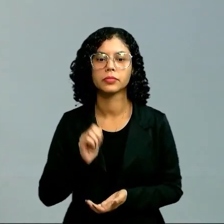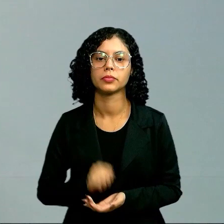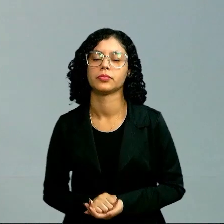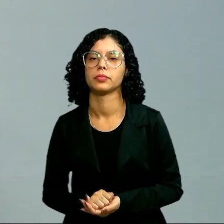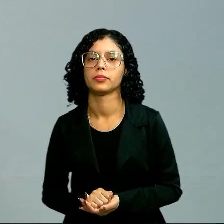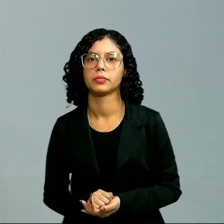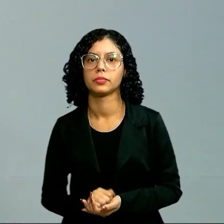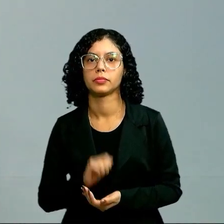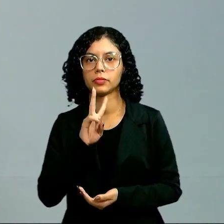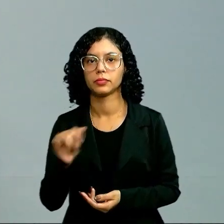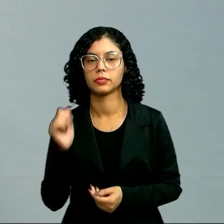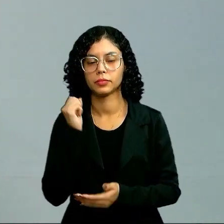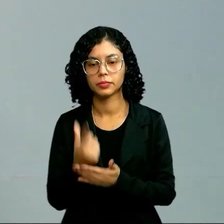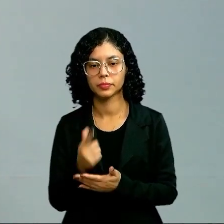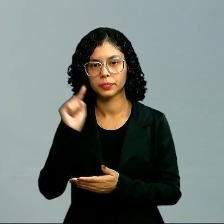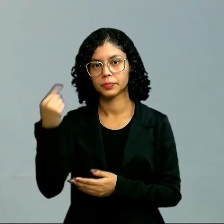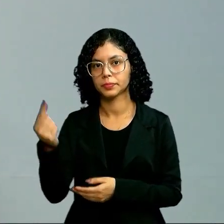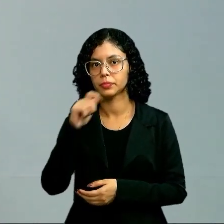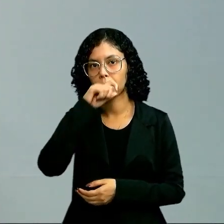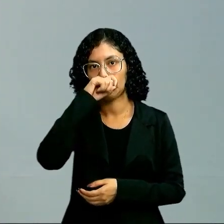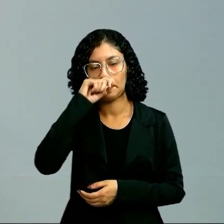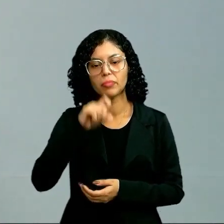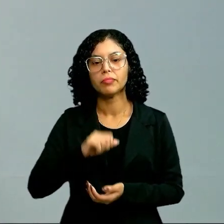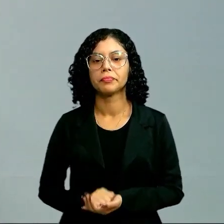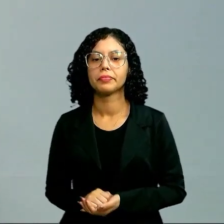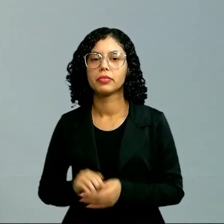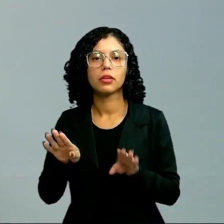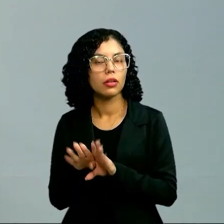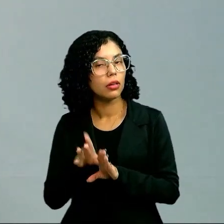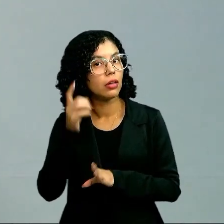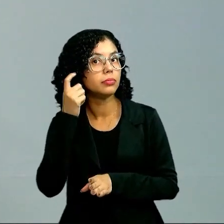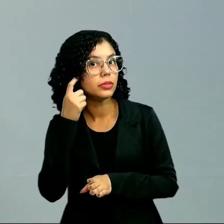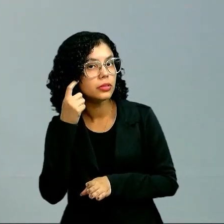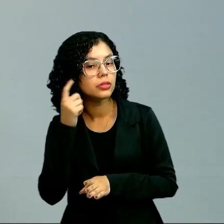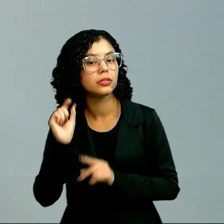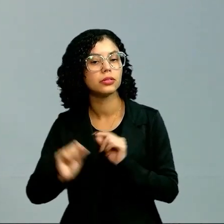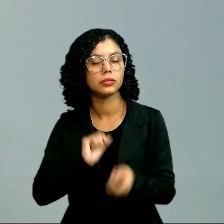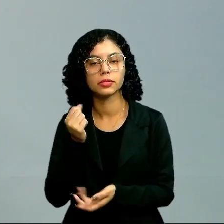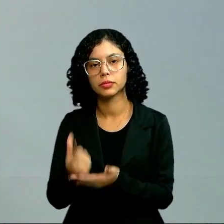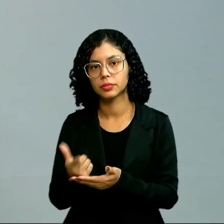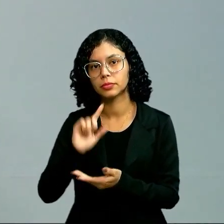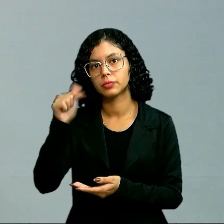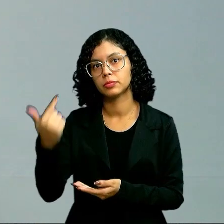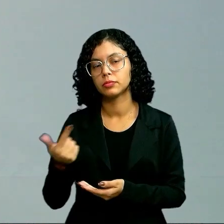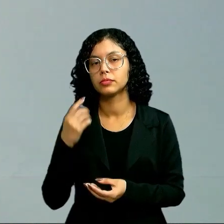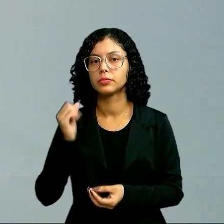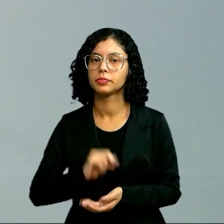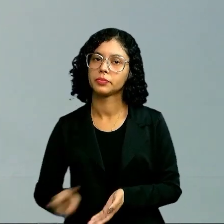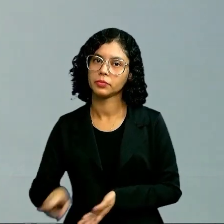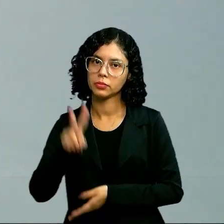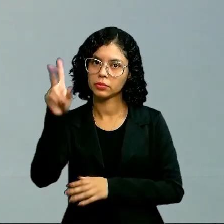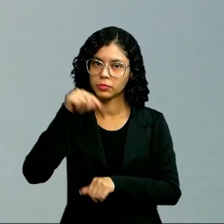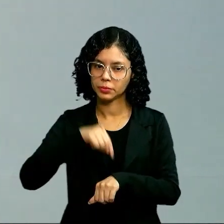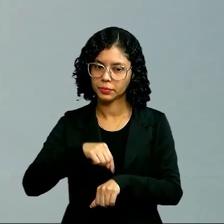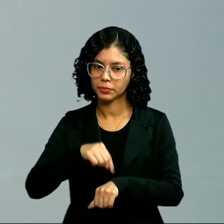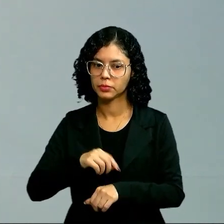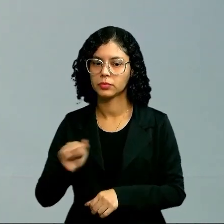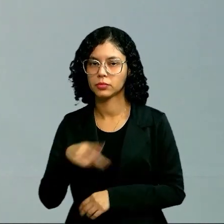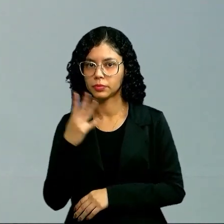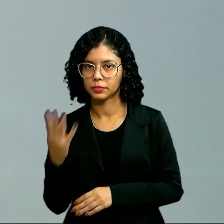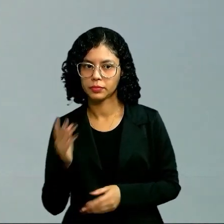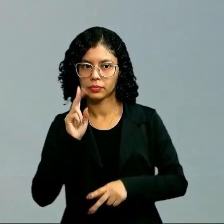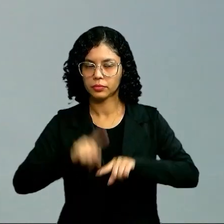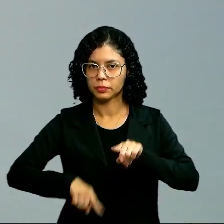você vai ver o preço daquilo. Você vai pensar em comprar tantos valores, né? Tanto